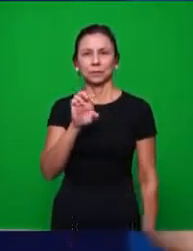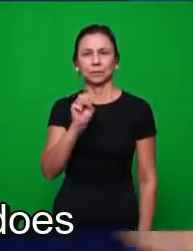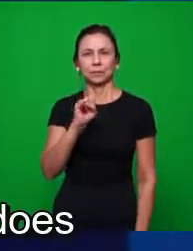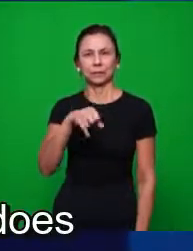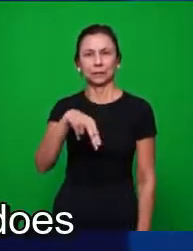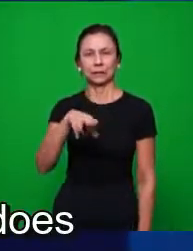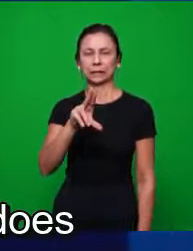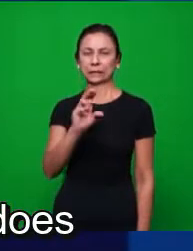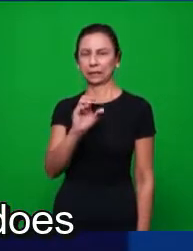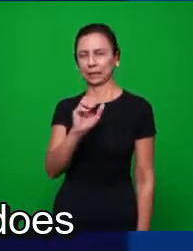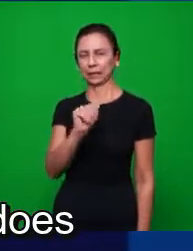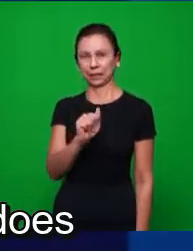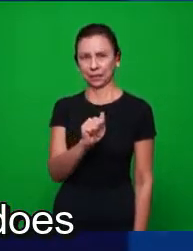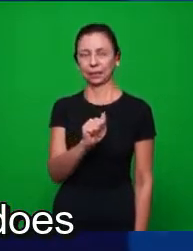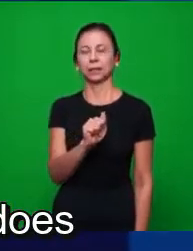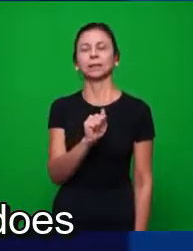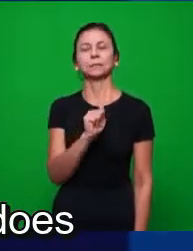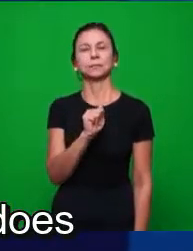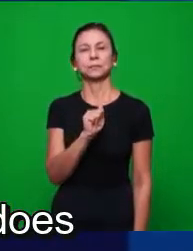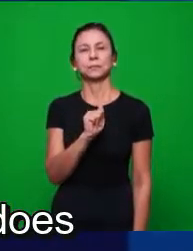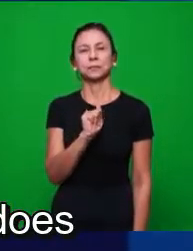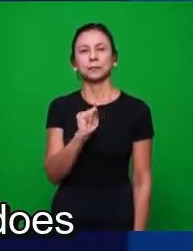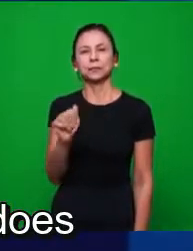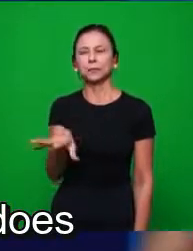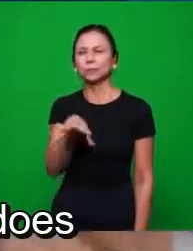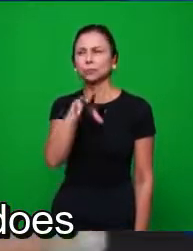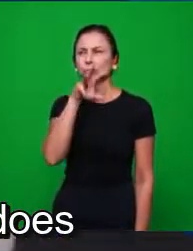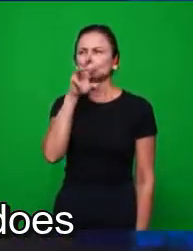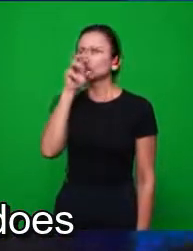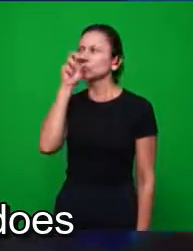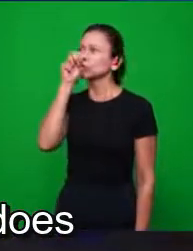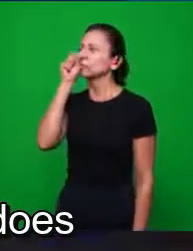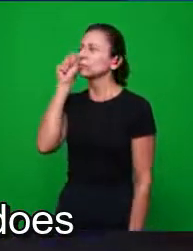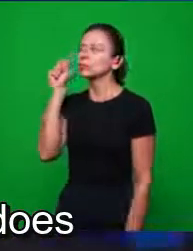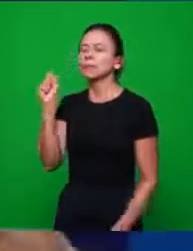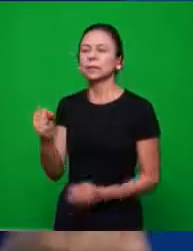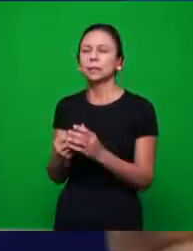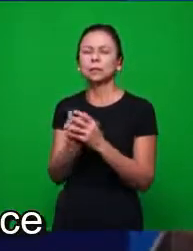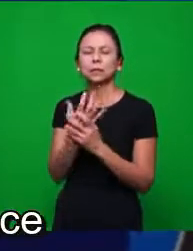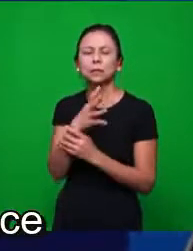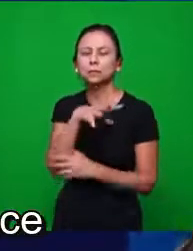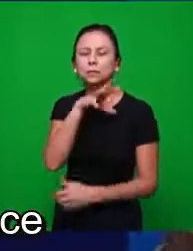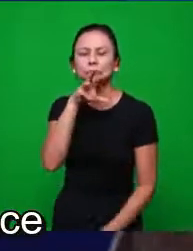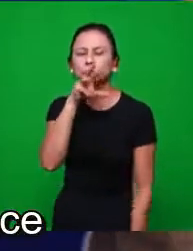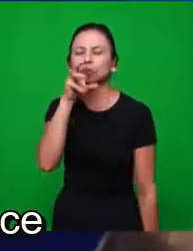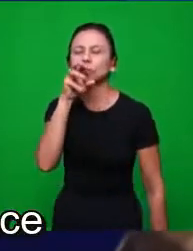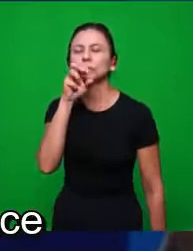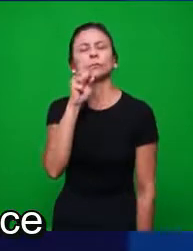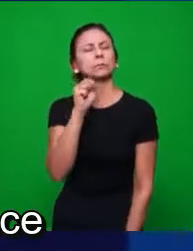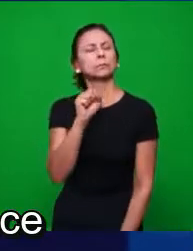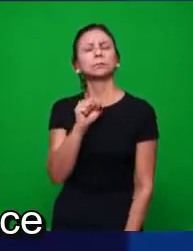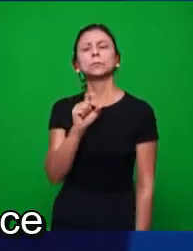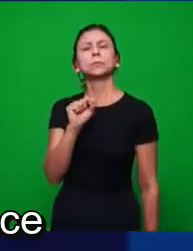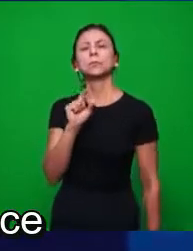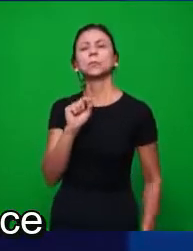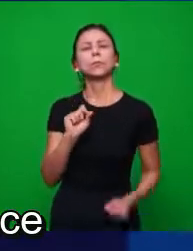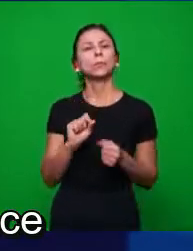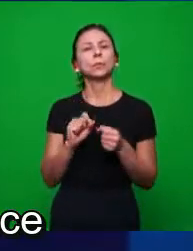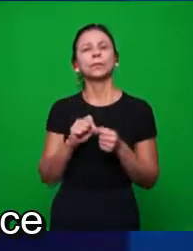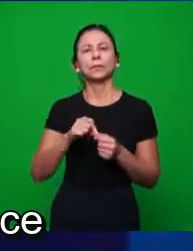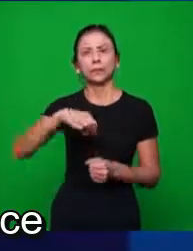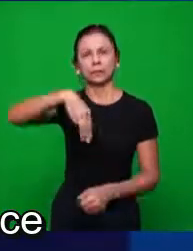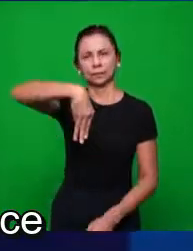resina é que dá exatamente o perfume. E o que faz esta mirra? Ela,